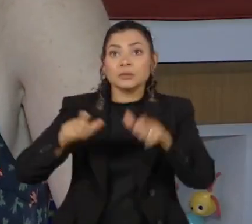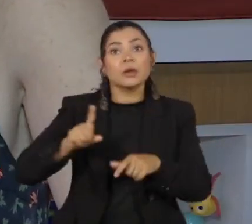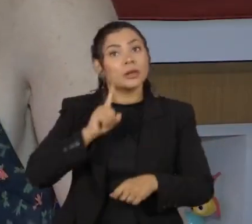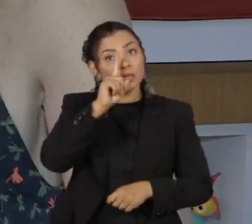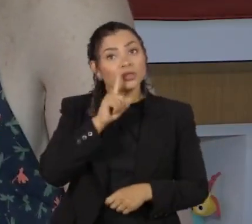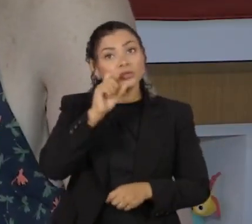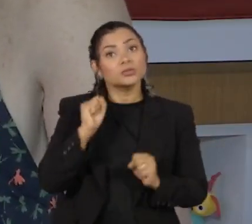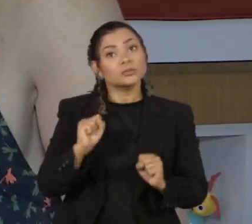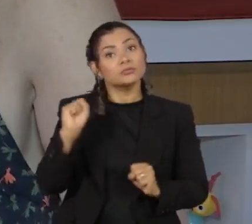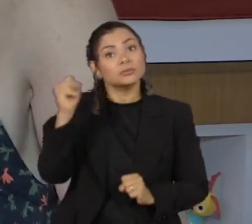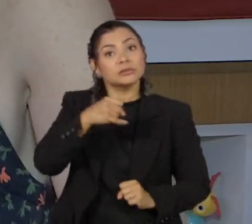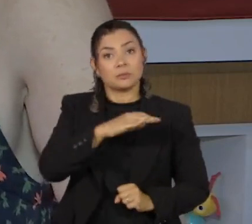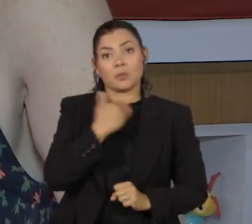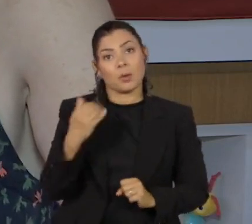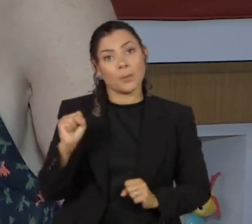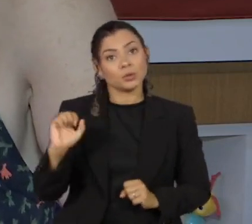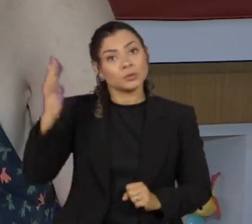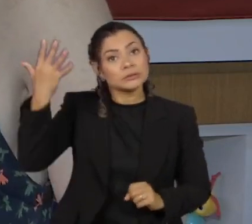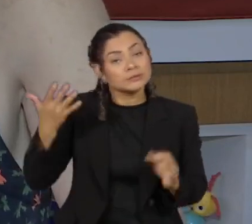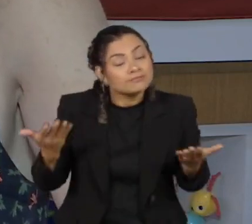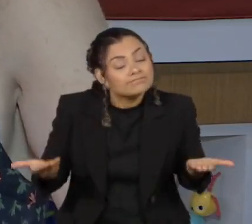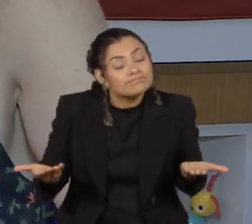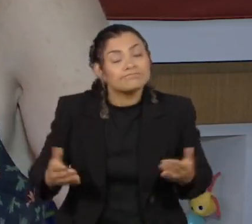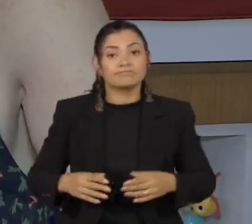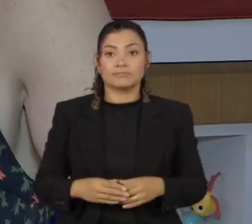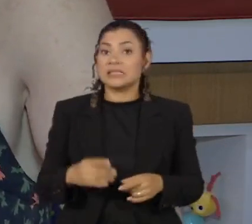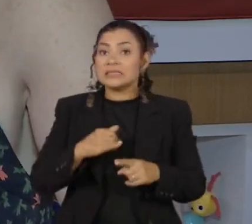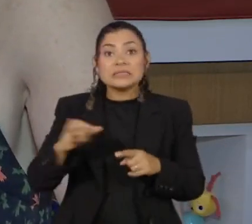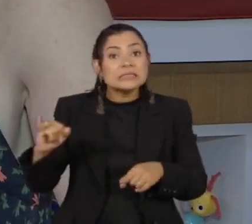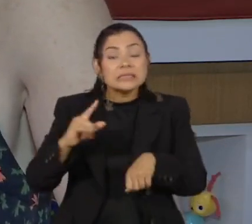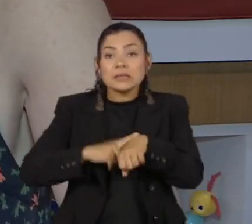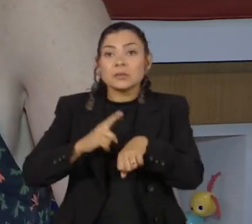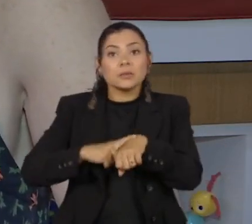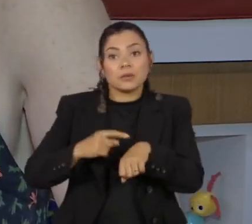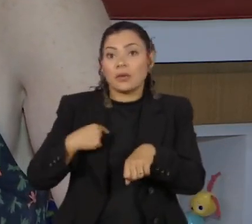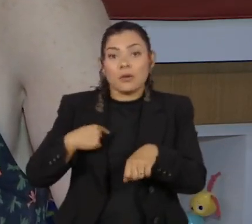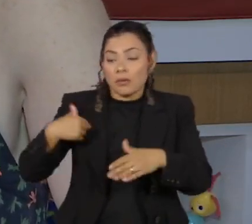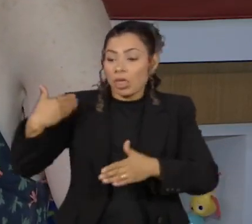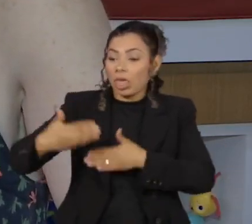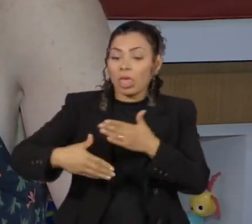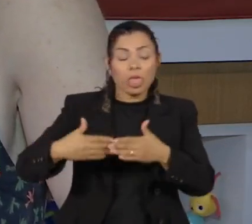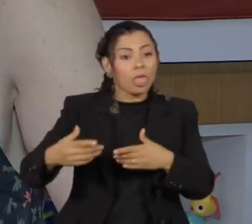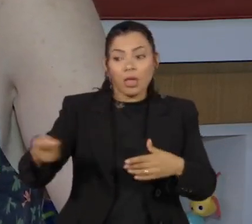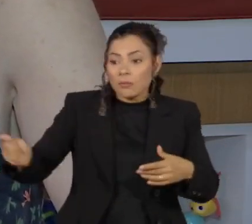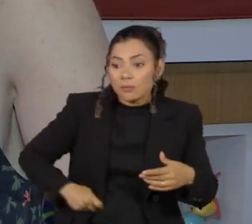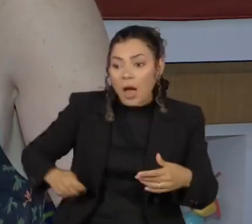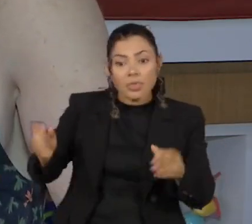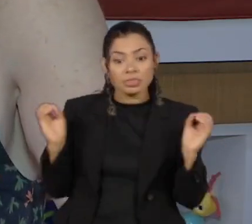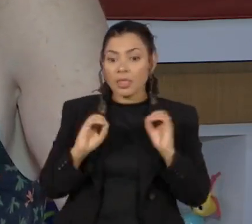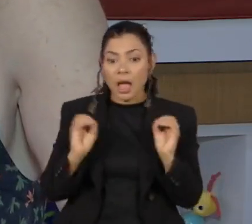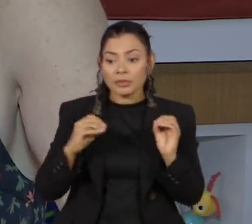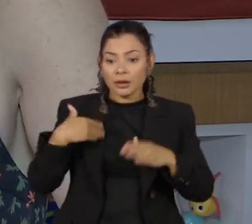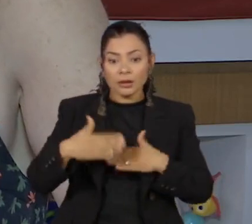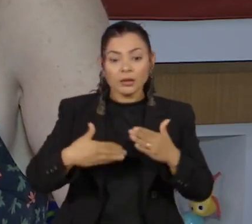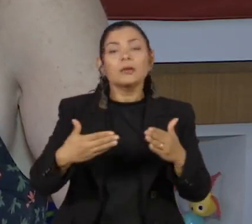de vida, porque se eu ficar muito tempo sem compensar, eu vou ter que